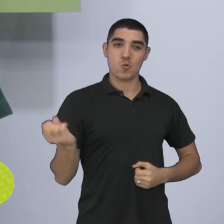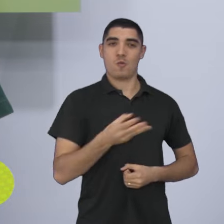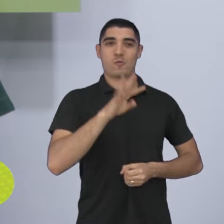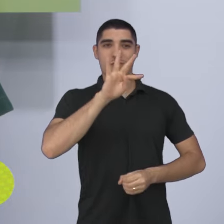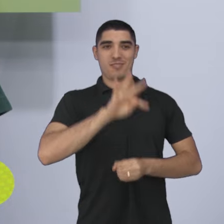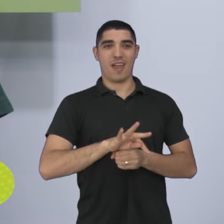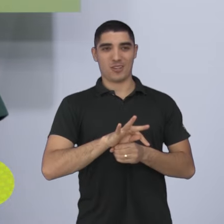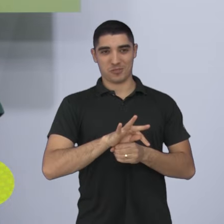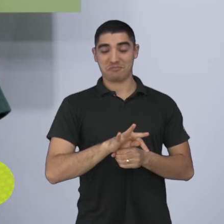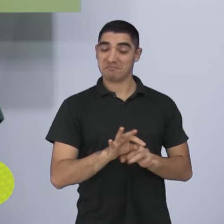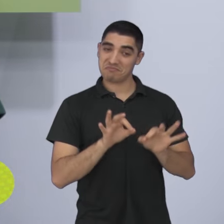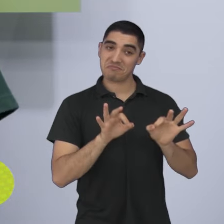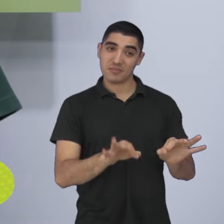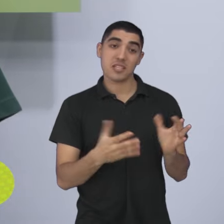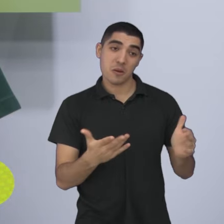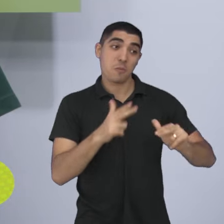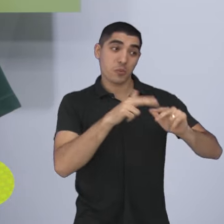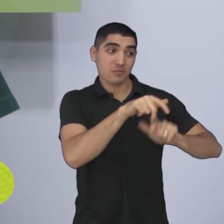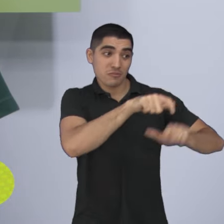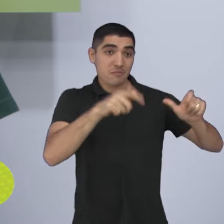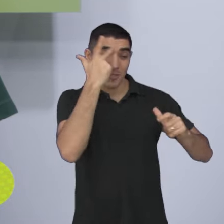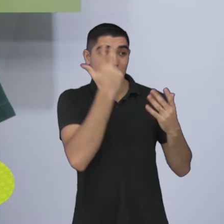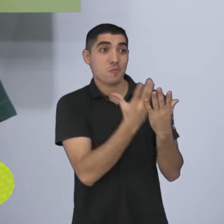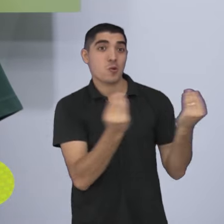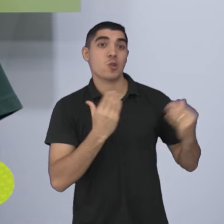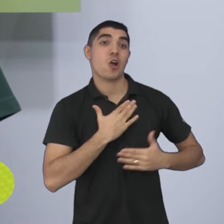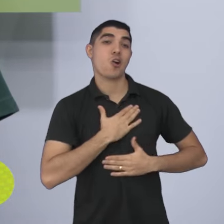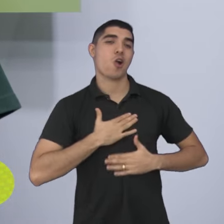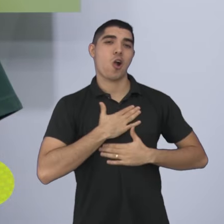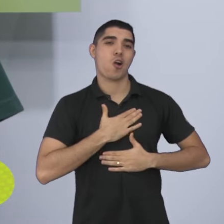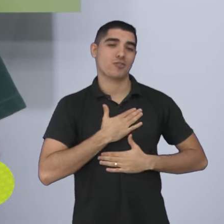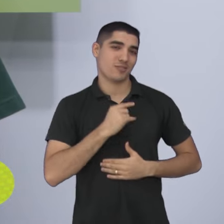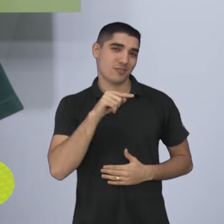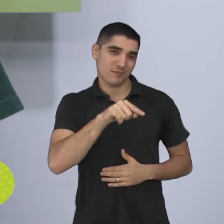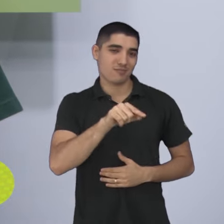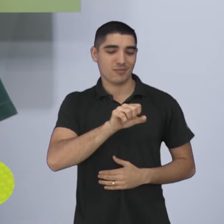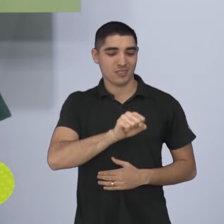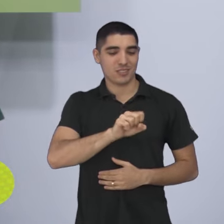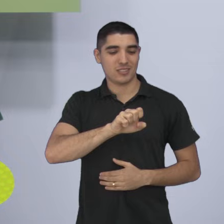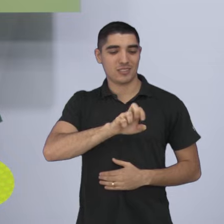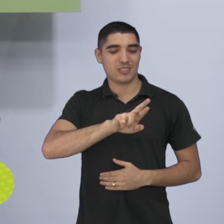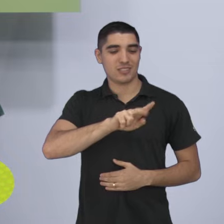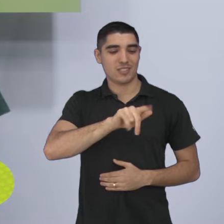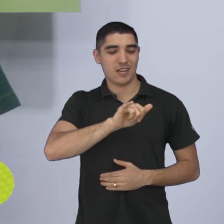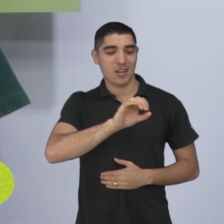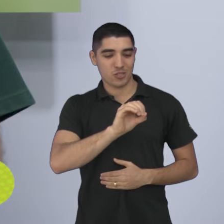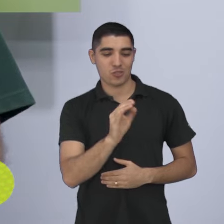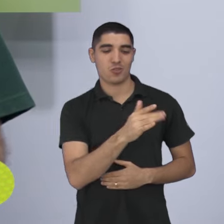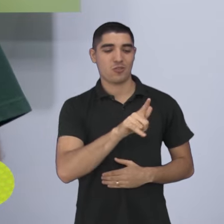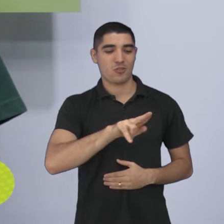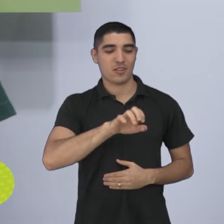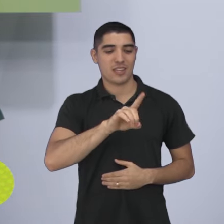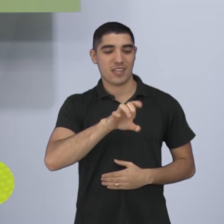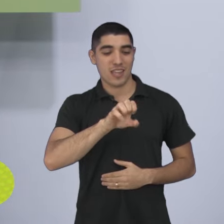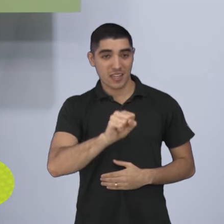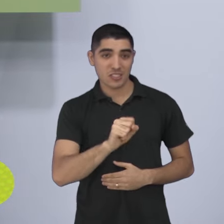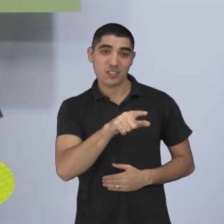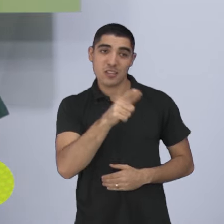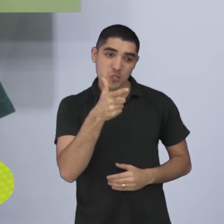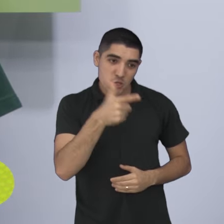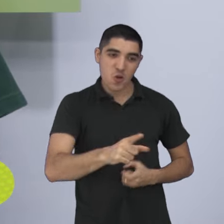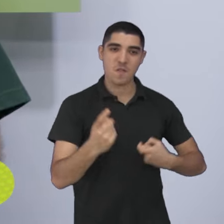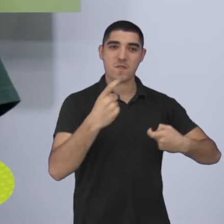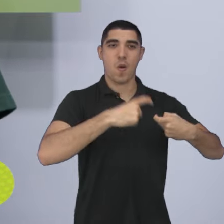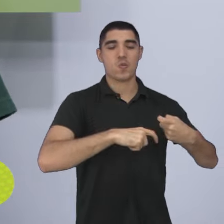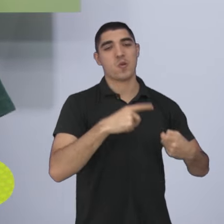agora. Então, muito por isso também, dessa gana do torcedor do São José, para ver o Sérgio Guedes de